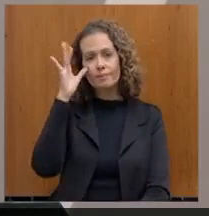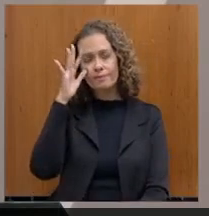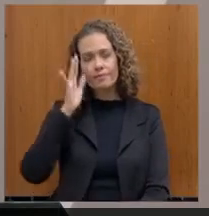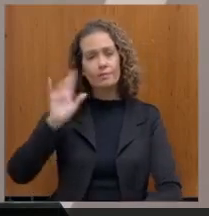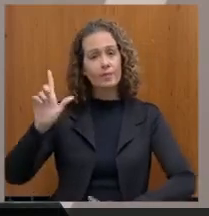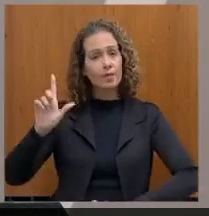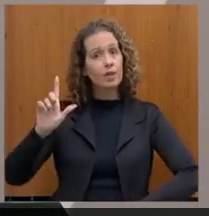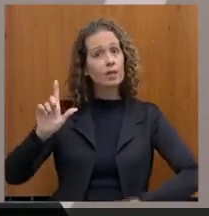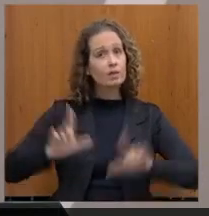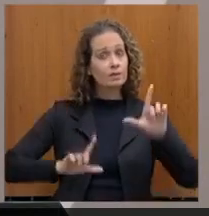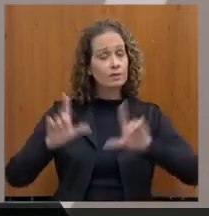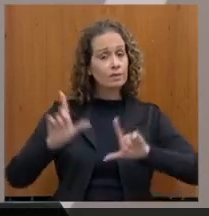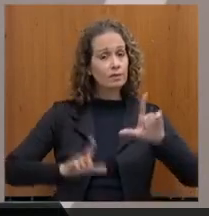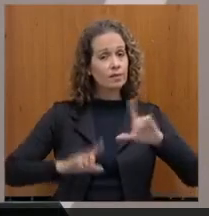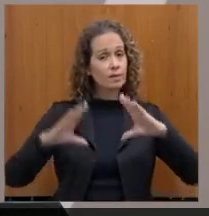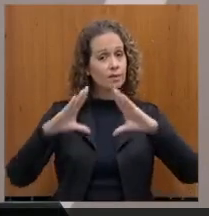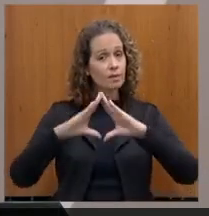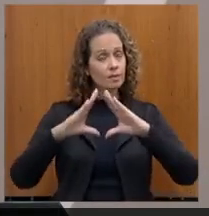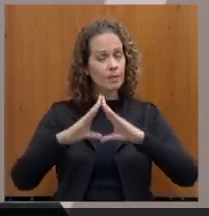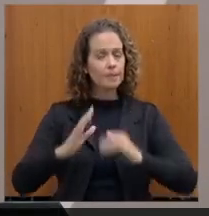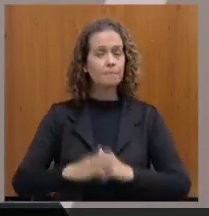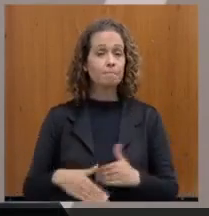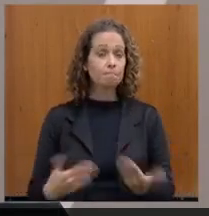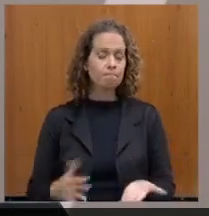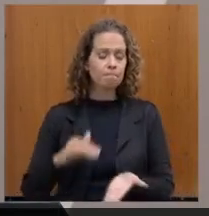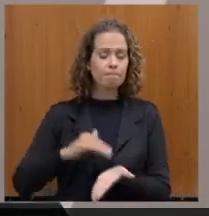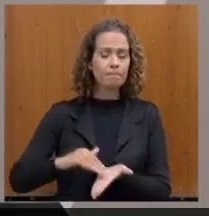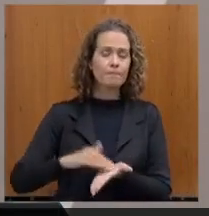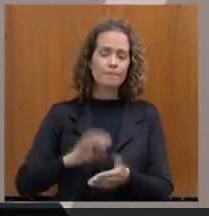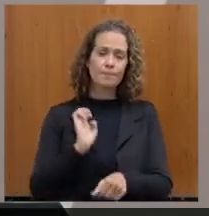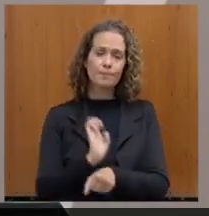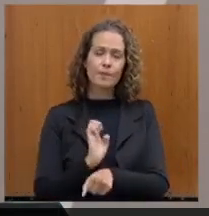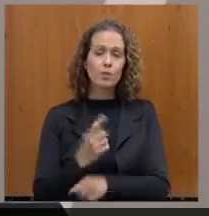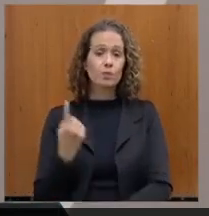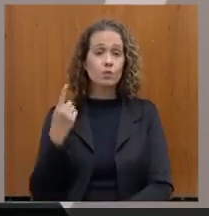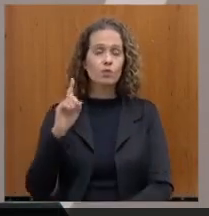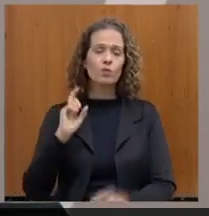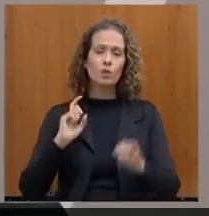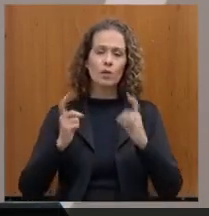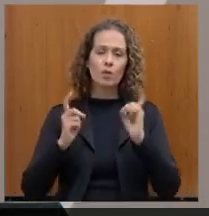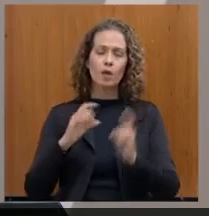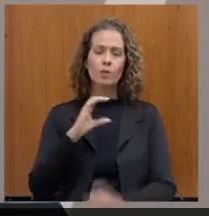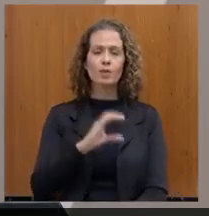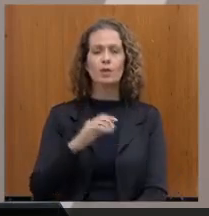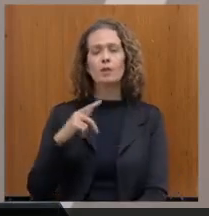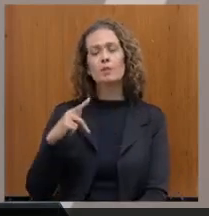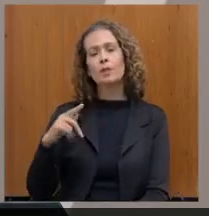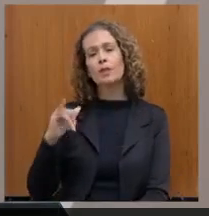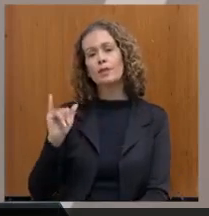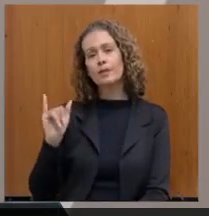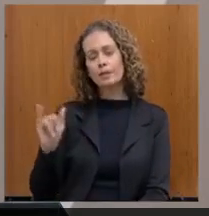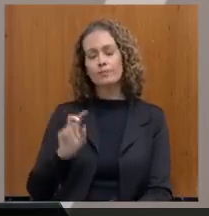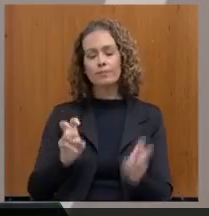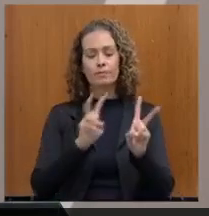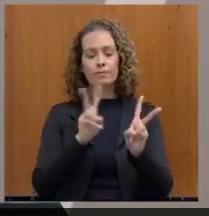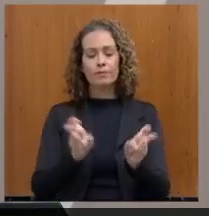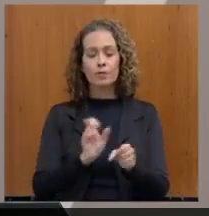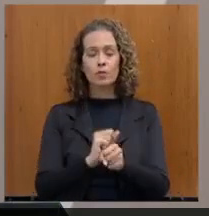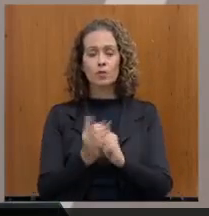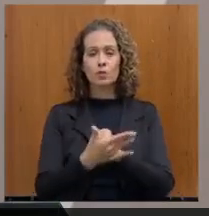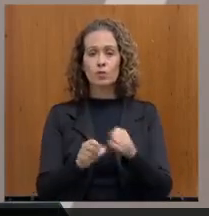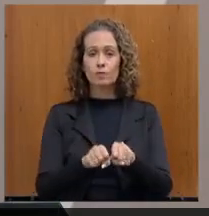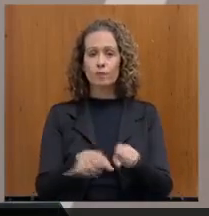Secretário Gustavo, numa última reunião da nossa CPI que trata do assunto Covid, foi dita aqui por um